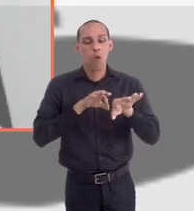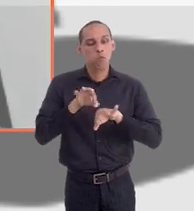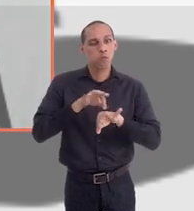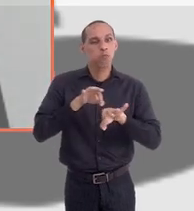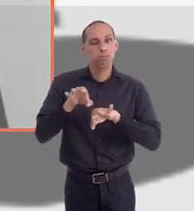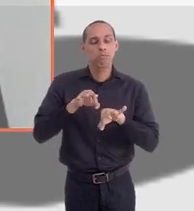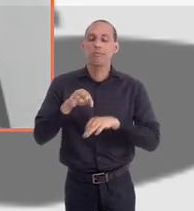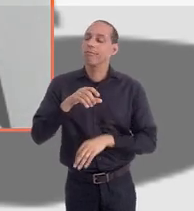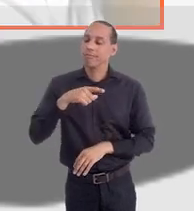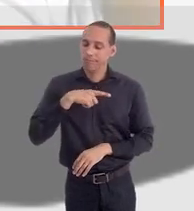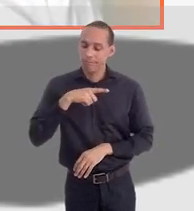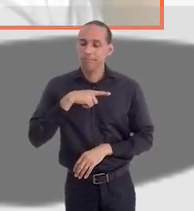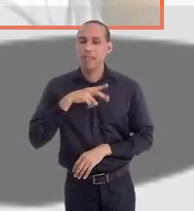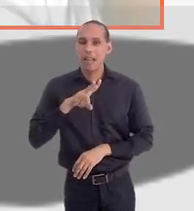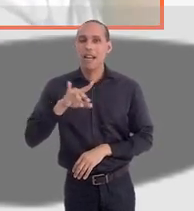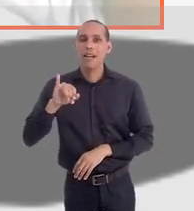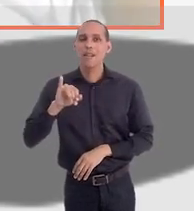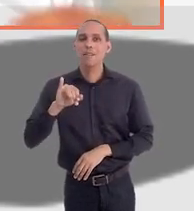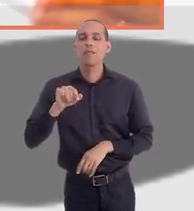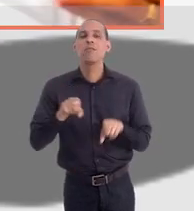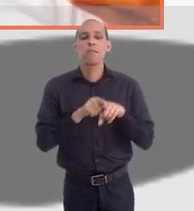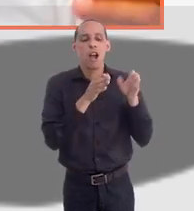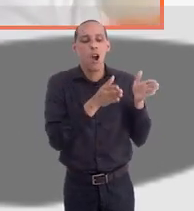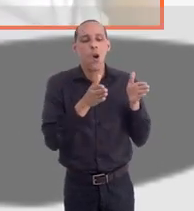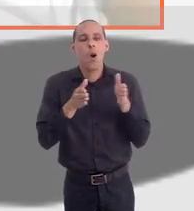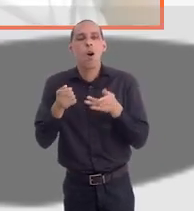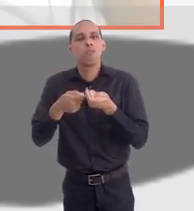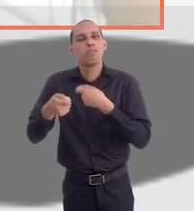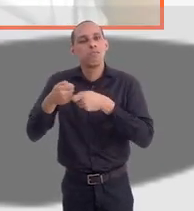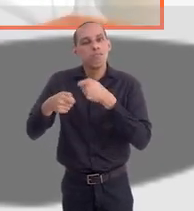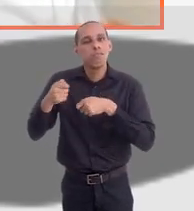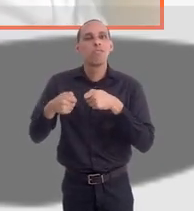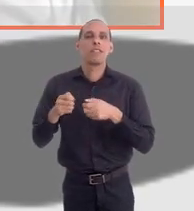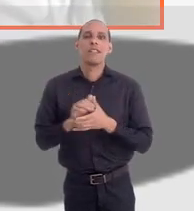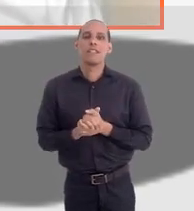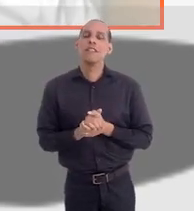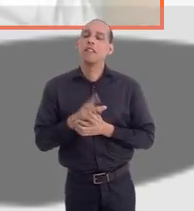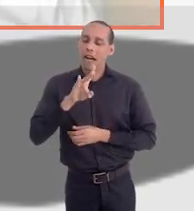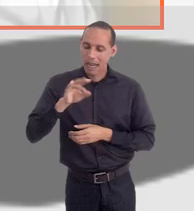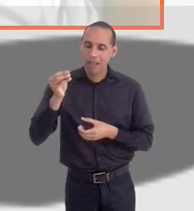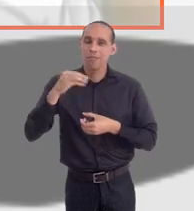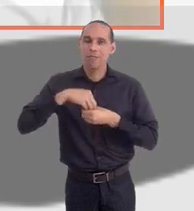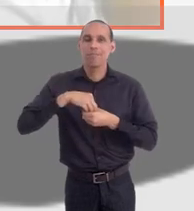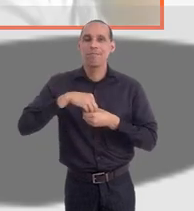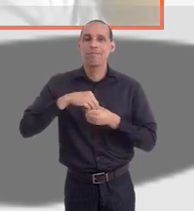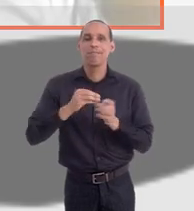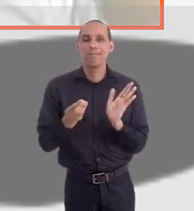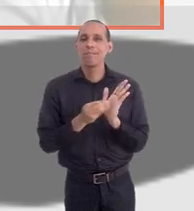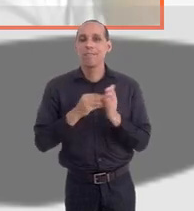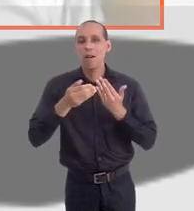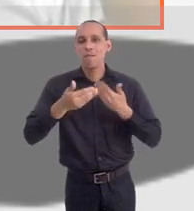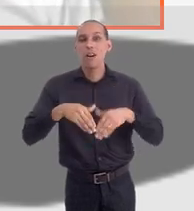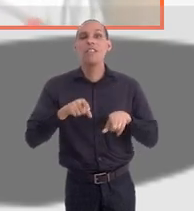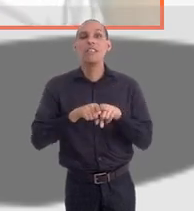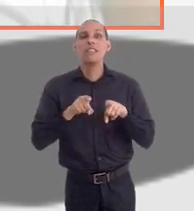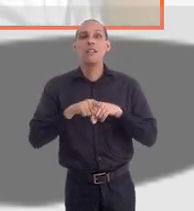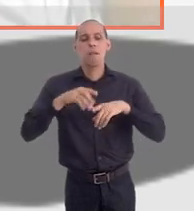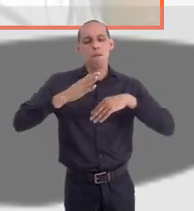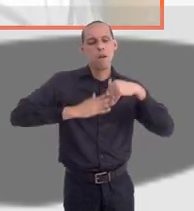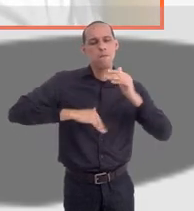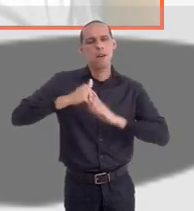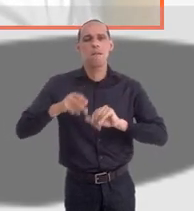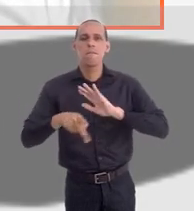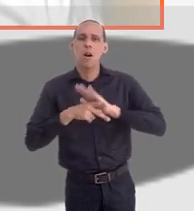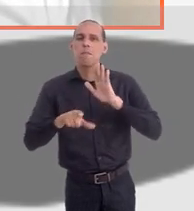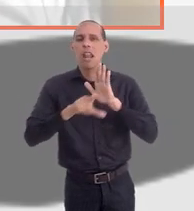controle, vai cair. A parte de organização administrativa, descentralização e desconcentração, vai cair. A parte de competência na parte